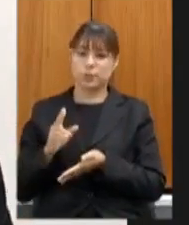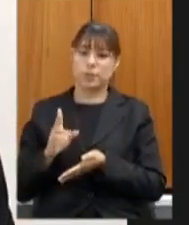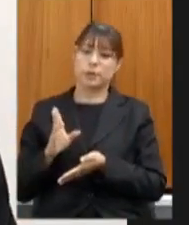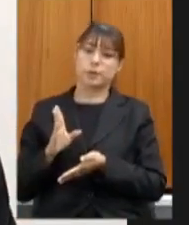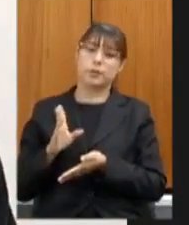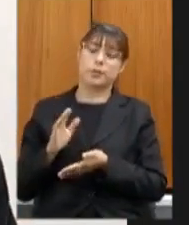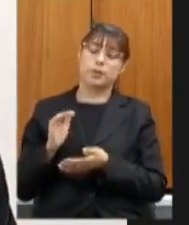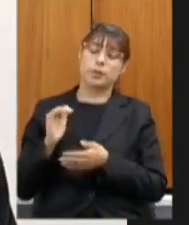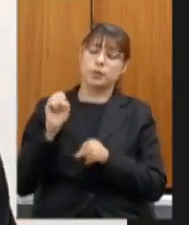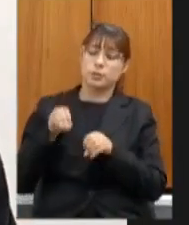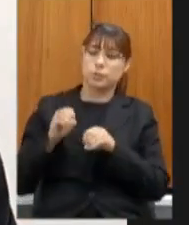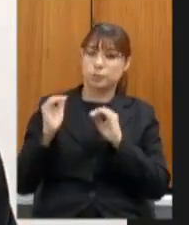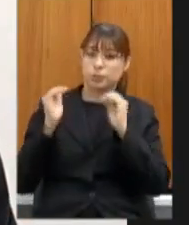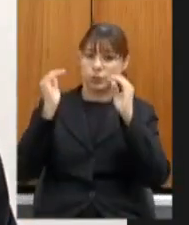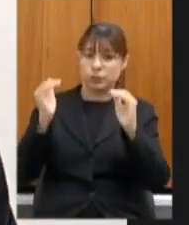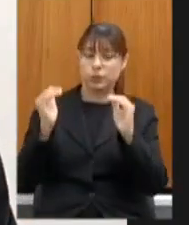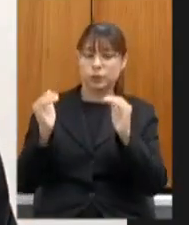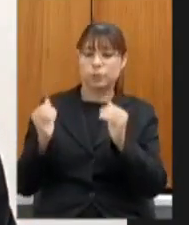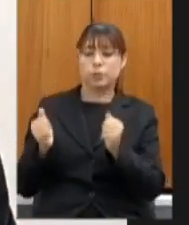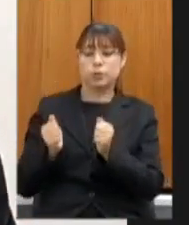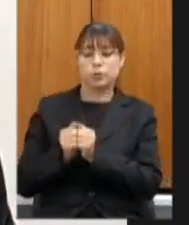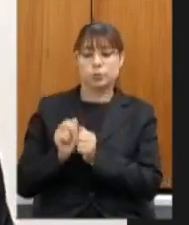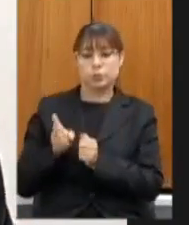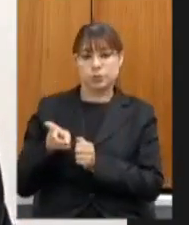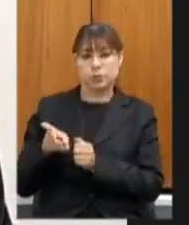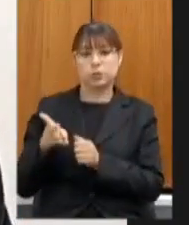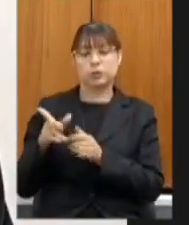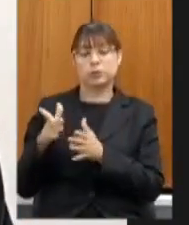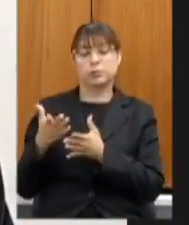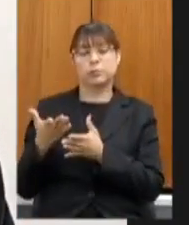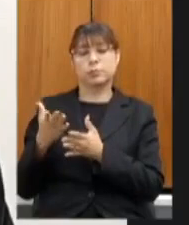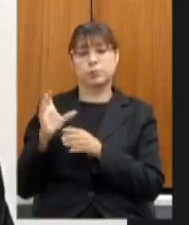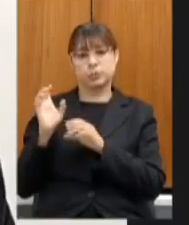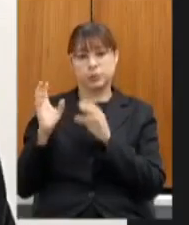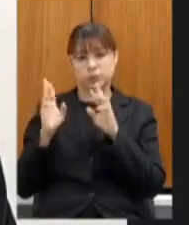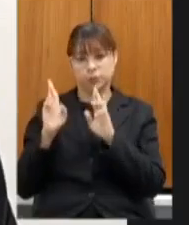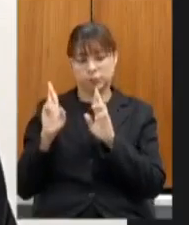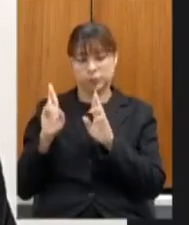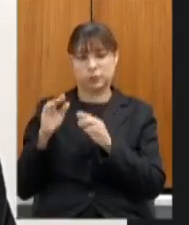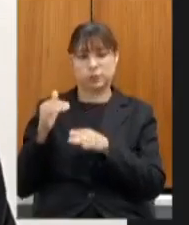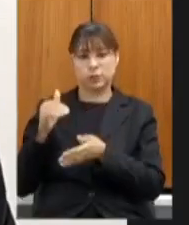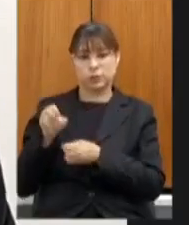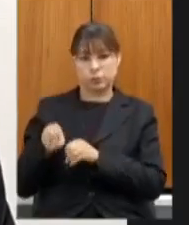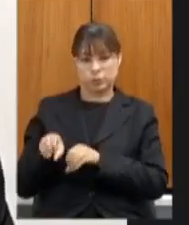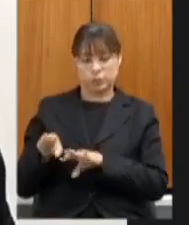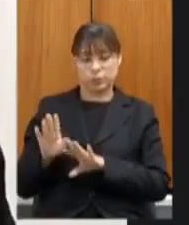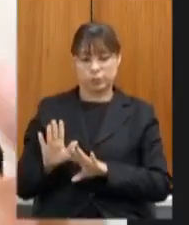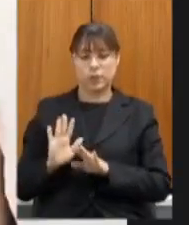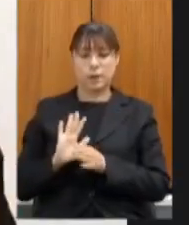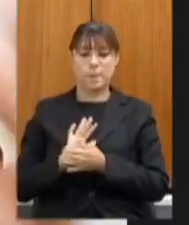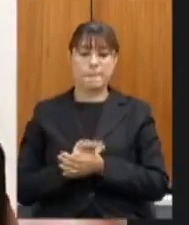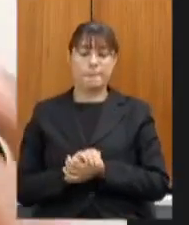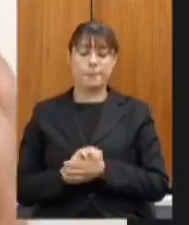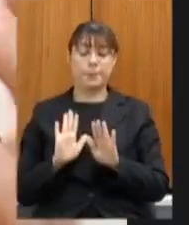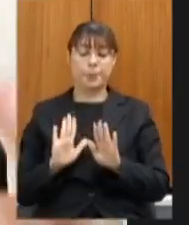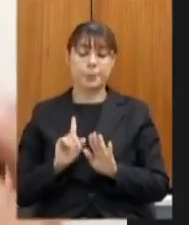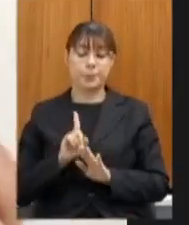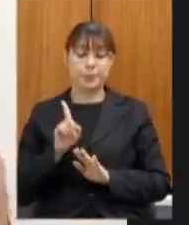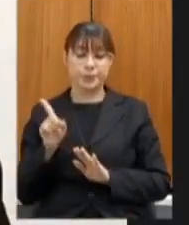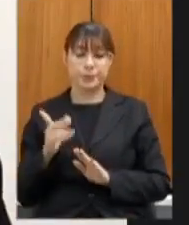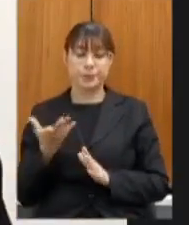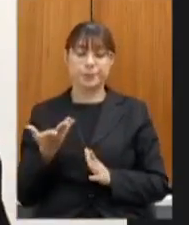ocorre que hoje o hospital universitário vive essa dubiedade de